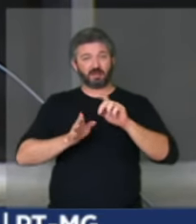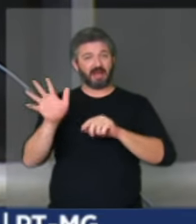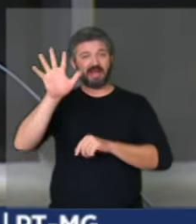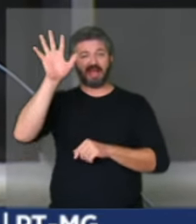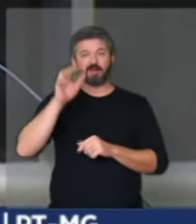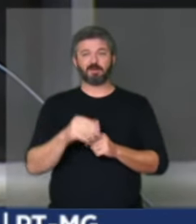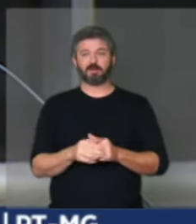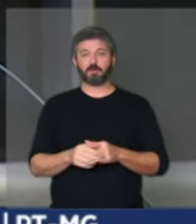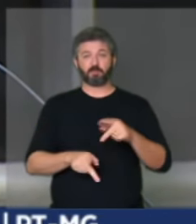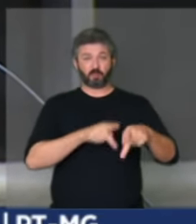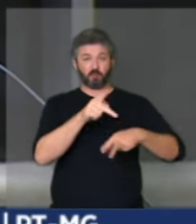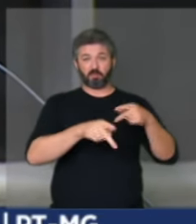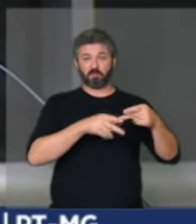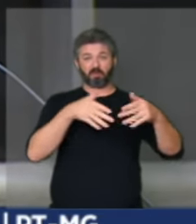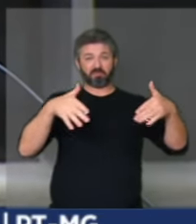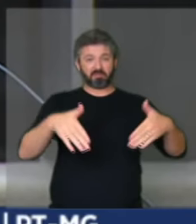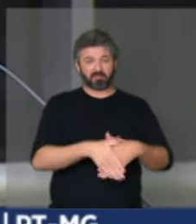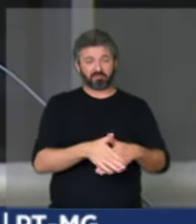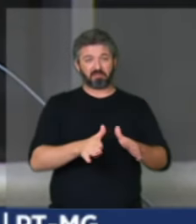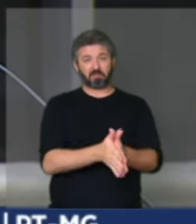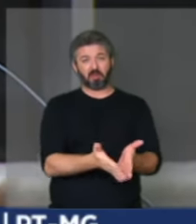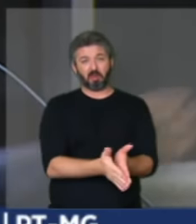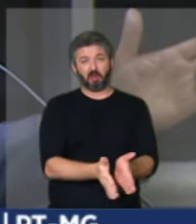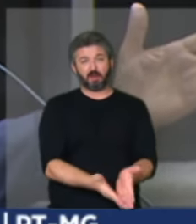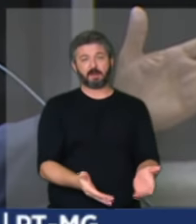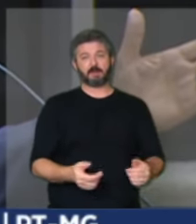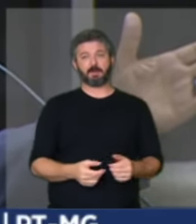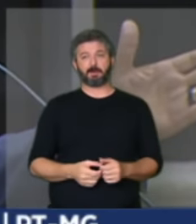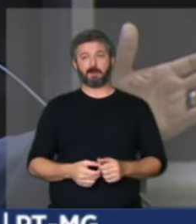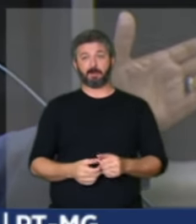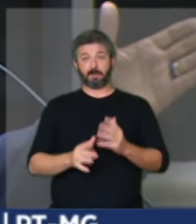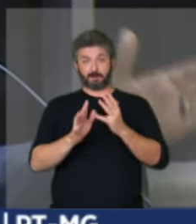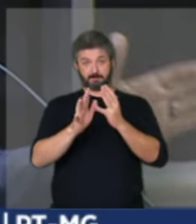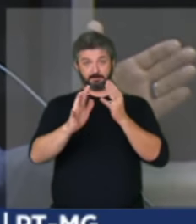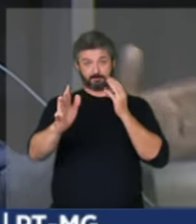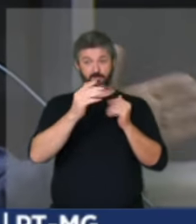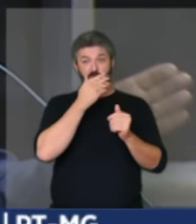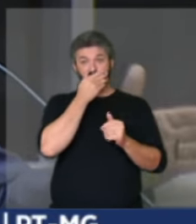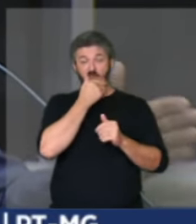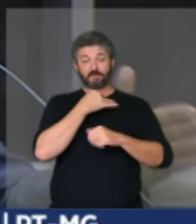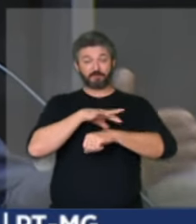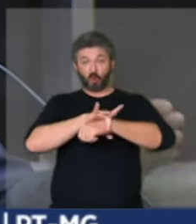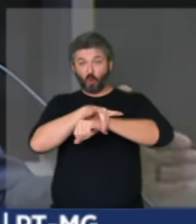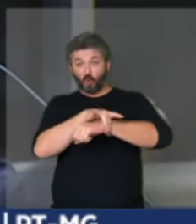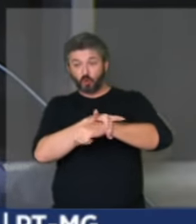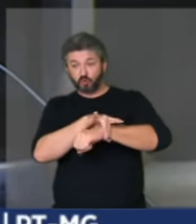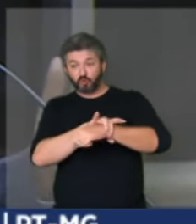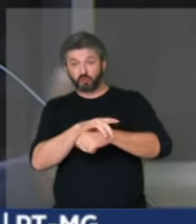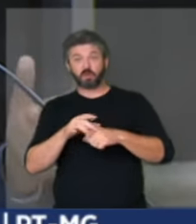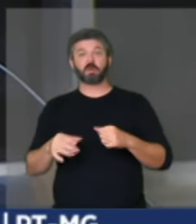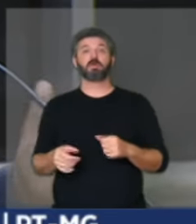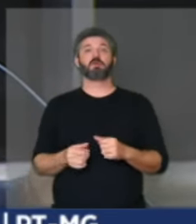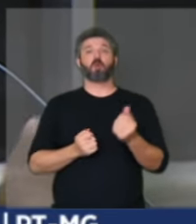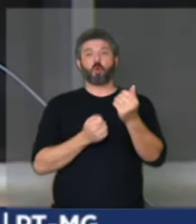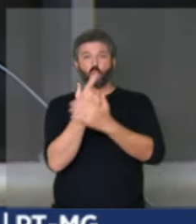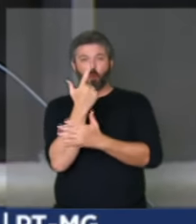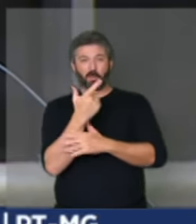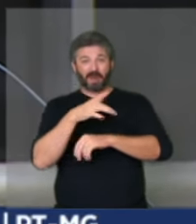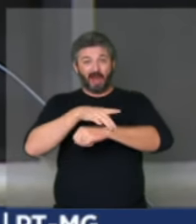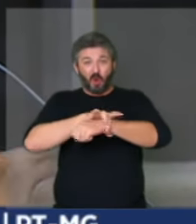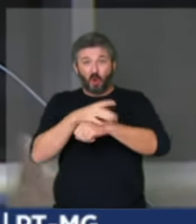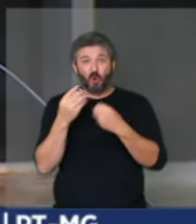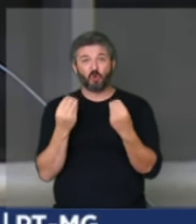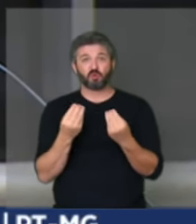a população cada vez mais empobrecendo a fila do osso para comprar o osso